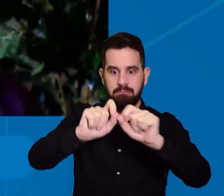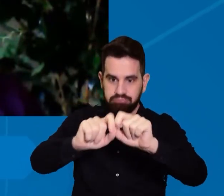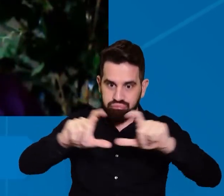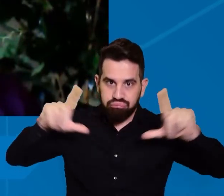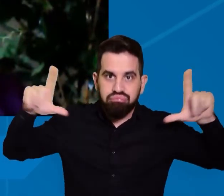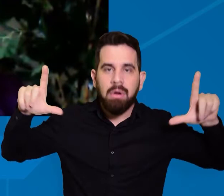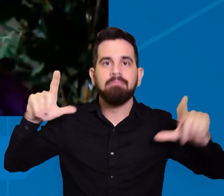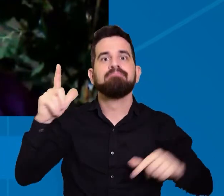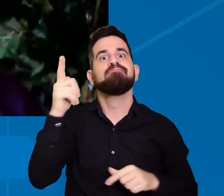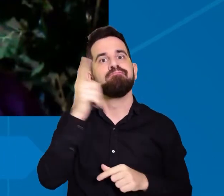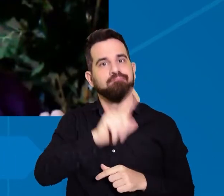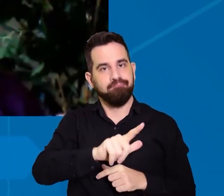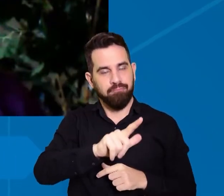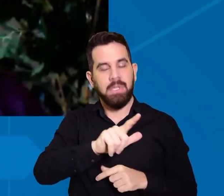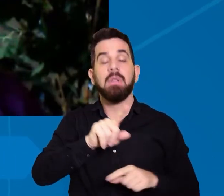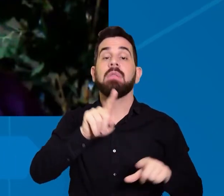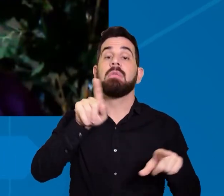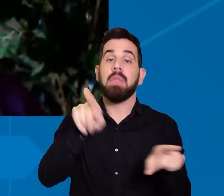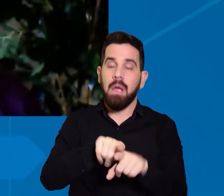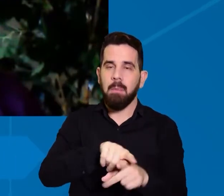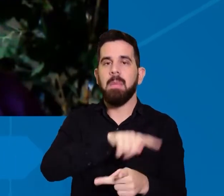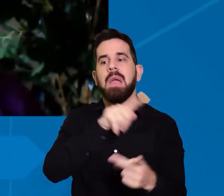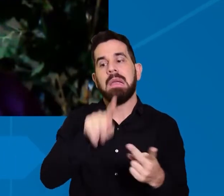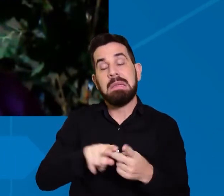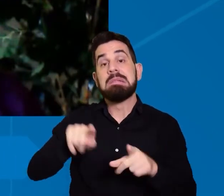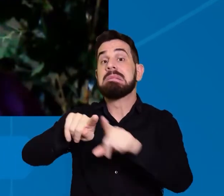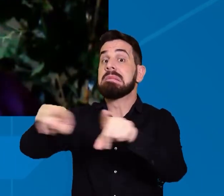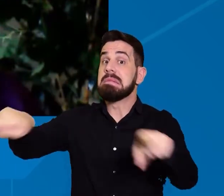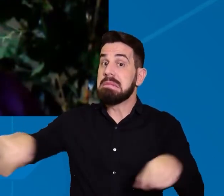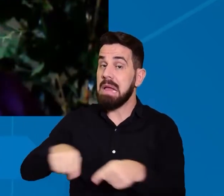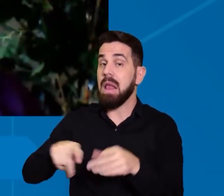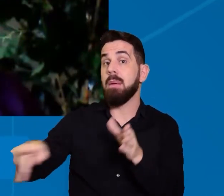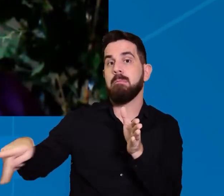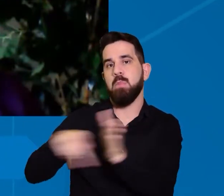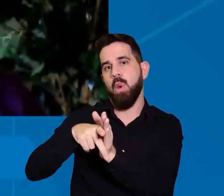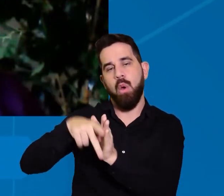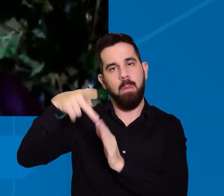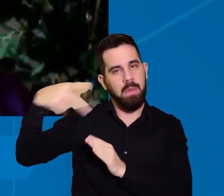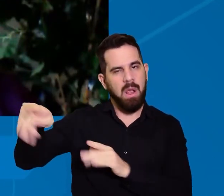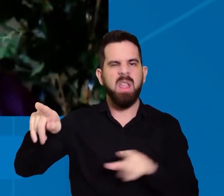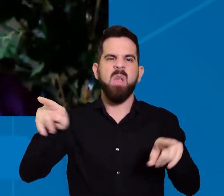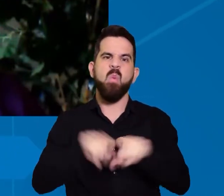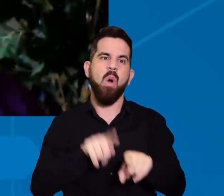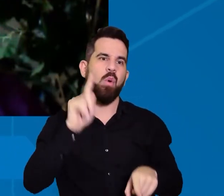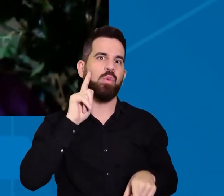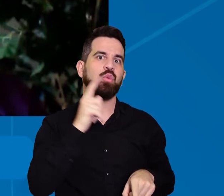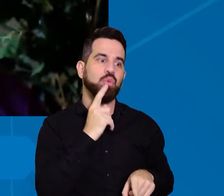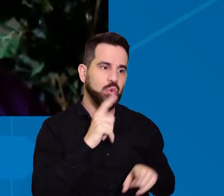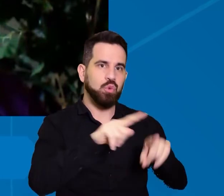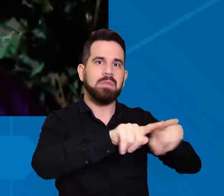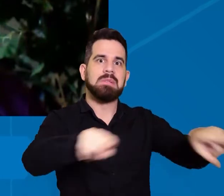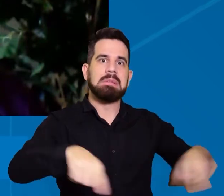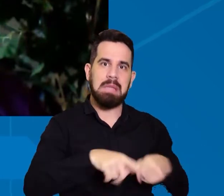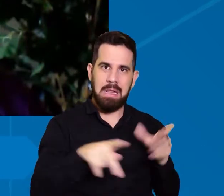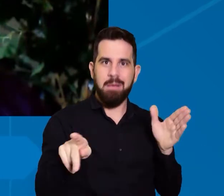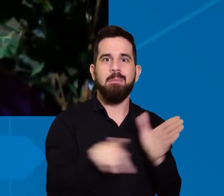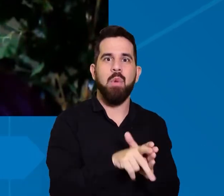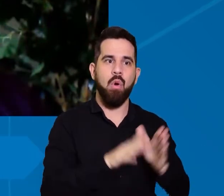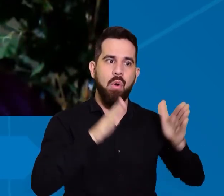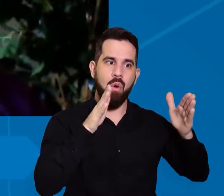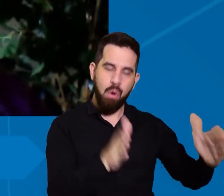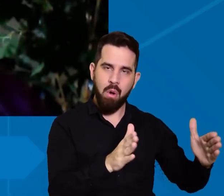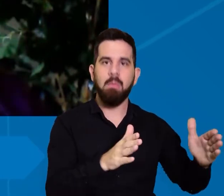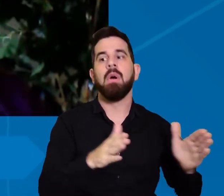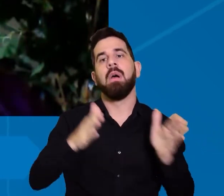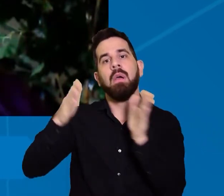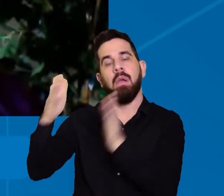Além disso, nós também vamos colocá-la numa sala específica para ela para que ela tenha também o acompanhamento não